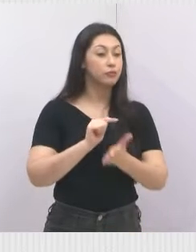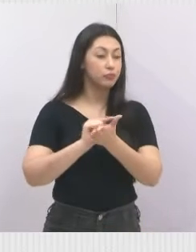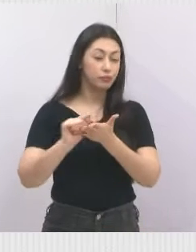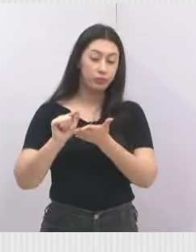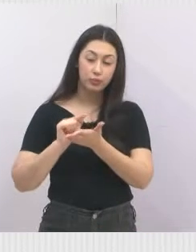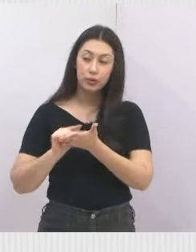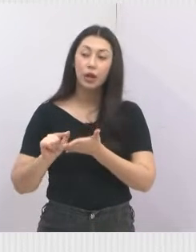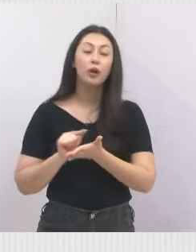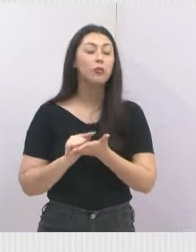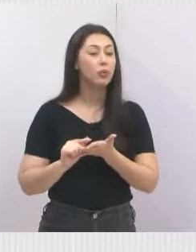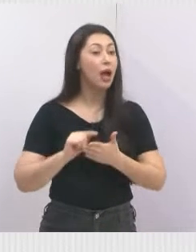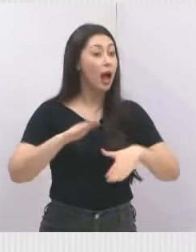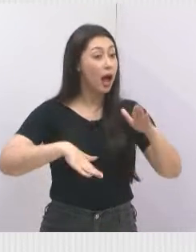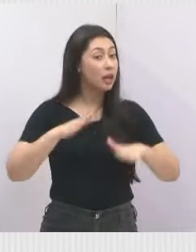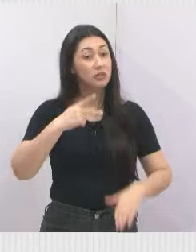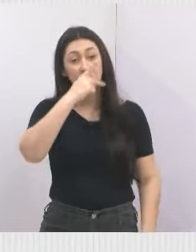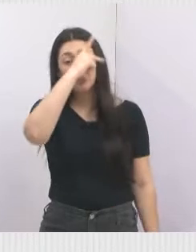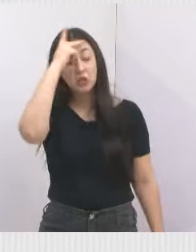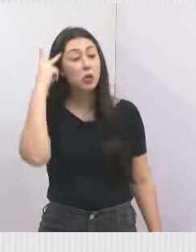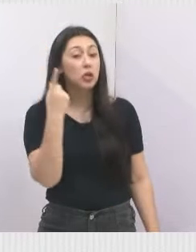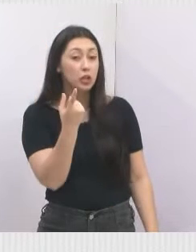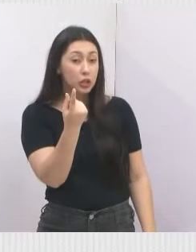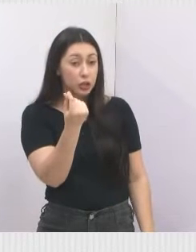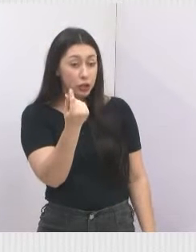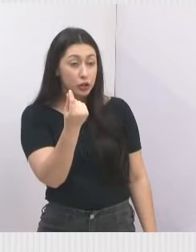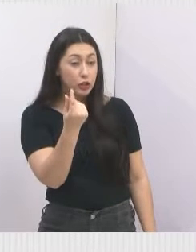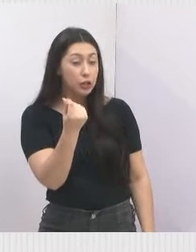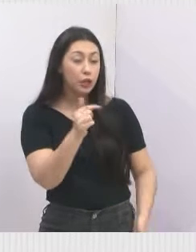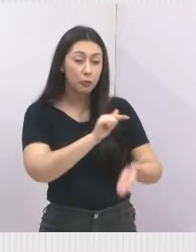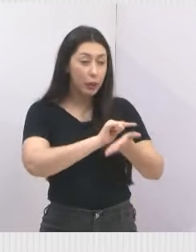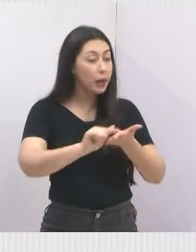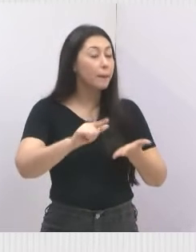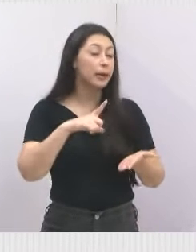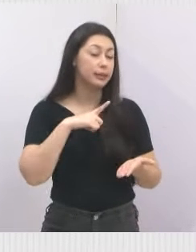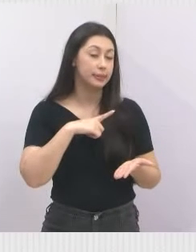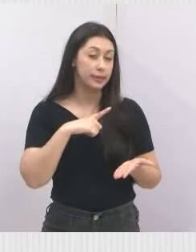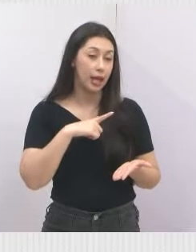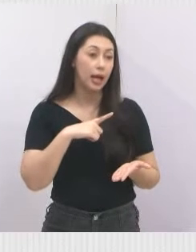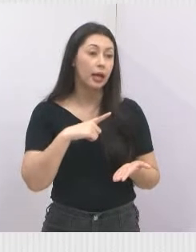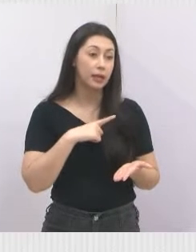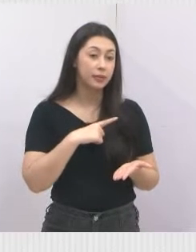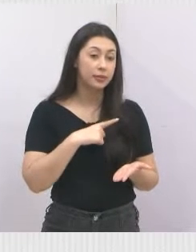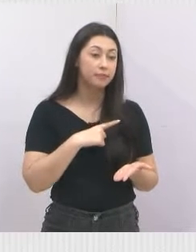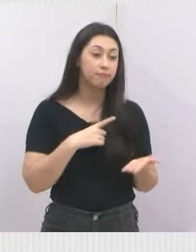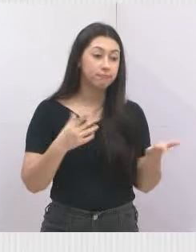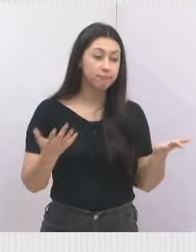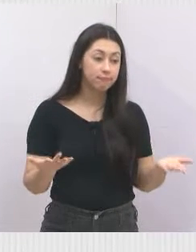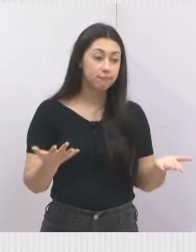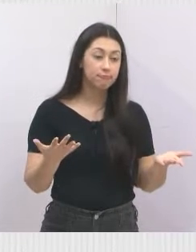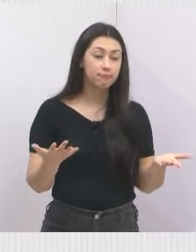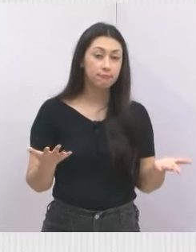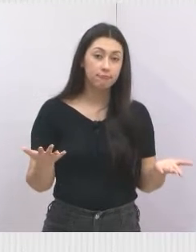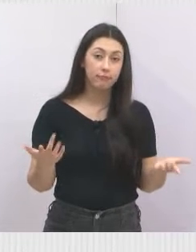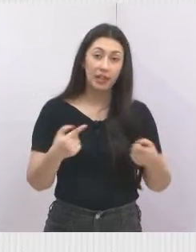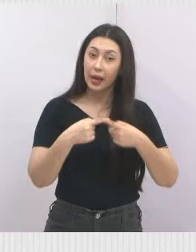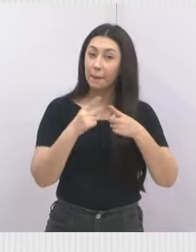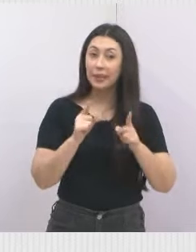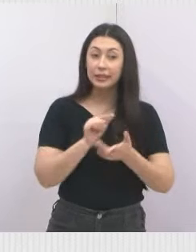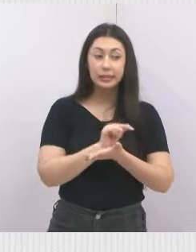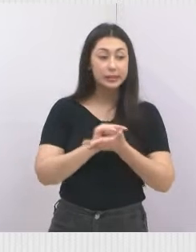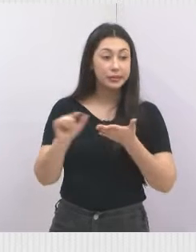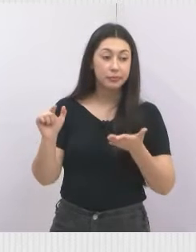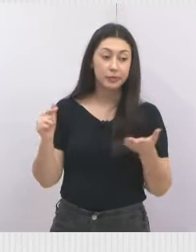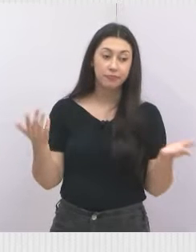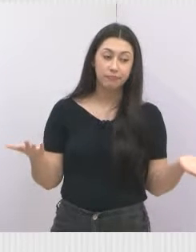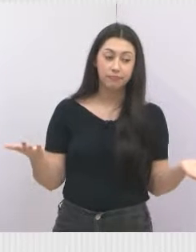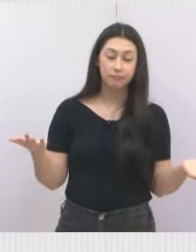às vezes tem que ter condições melhores para pagar alguém para limpar, gerar emprego, né, na cidade, eles vão lá e limpam.